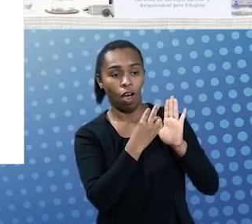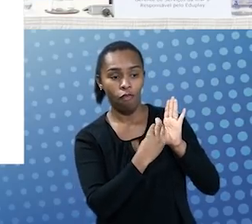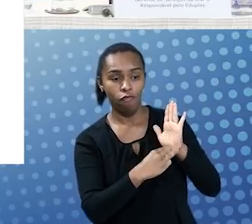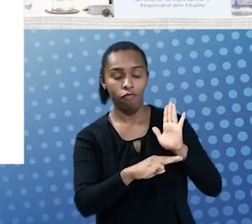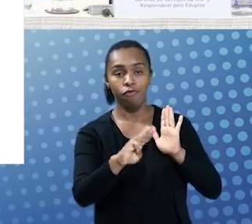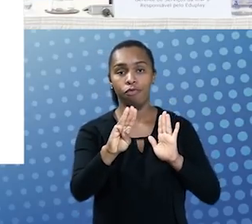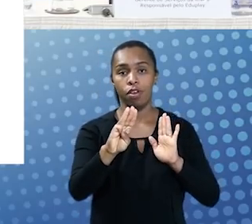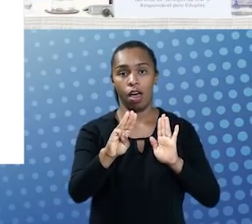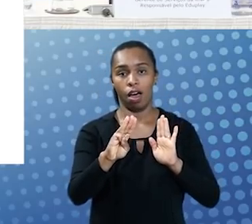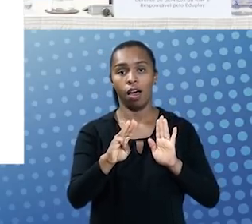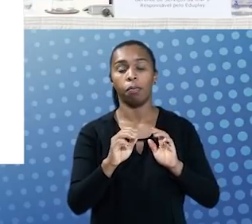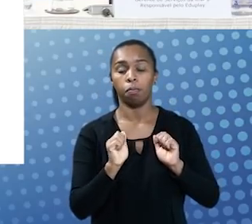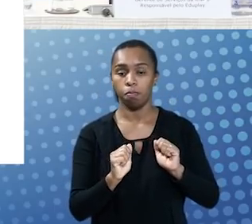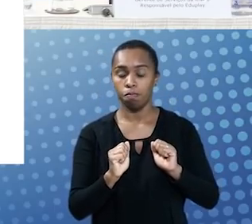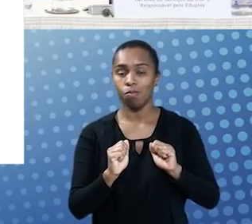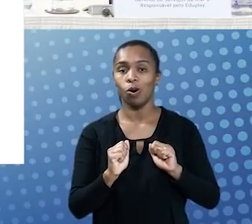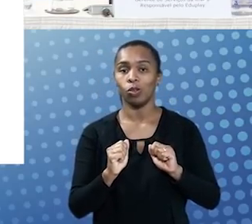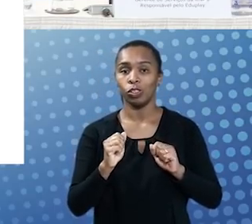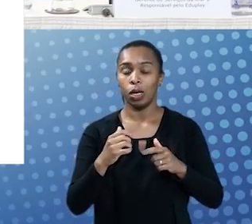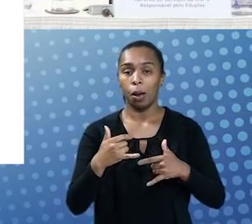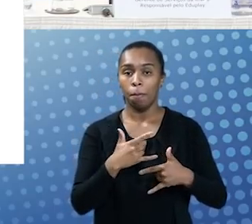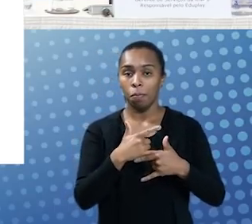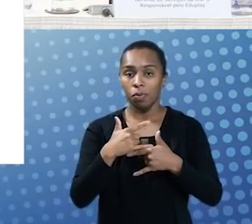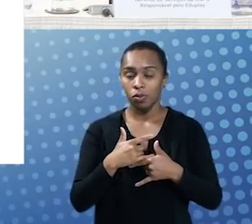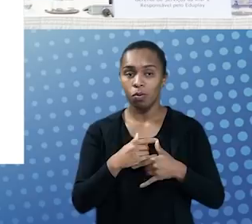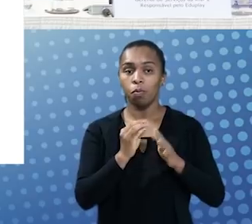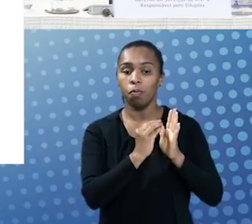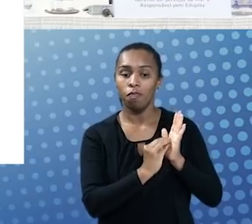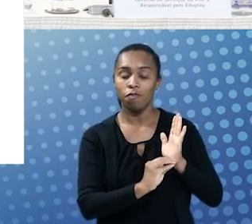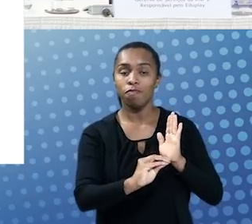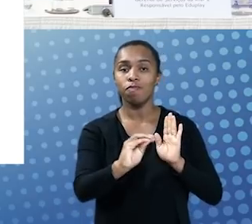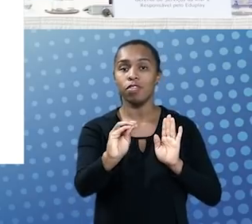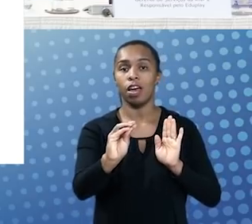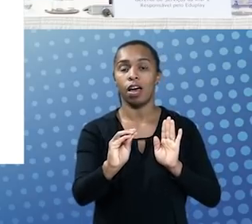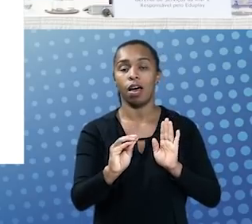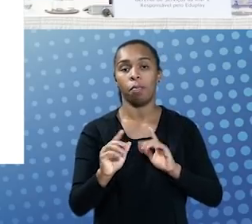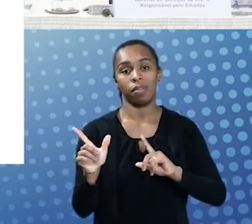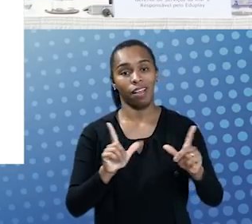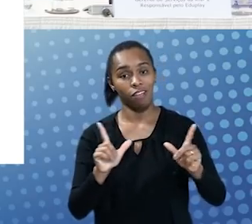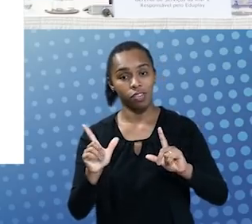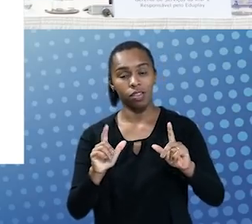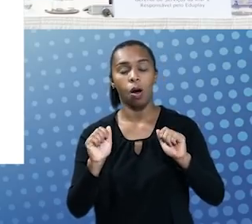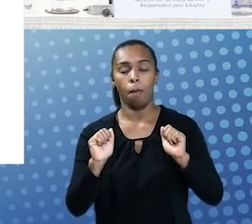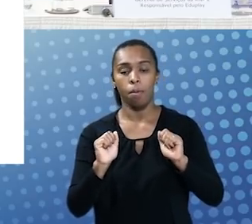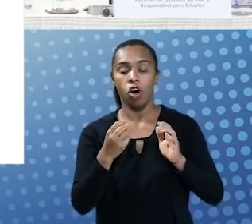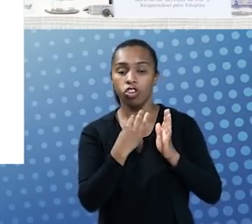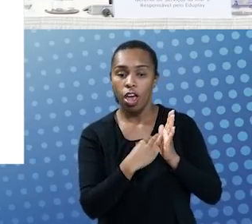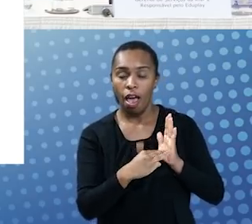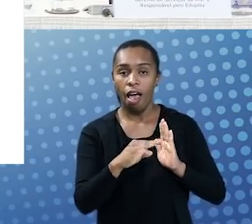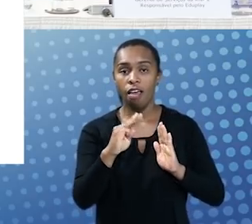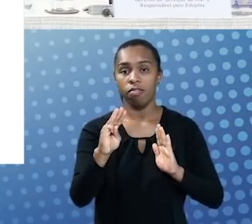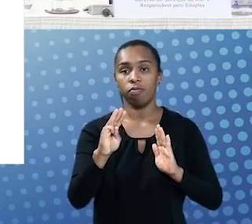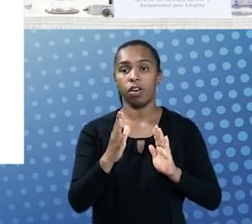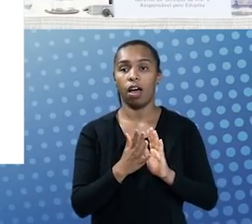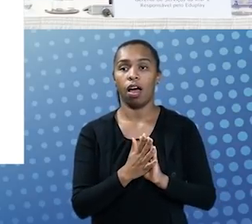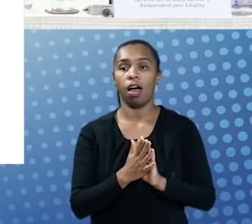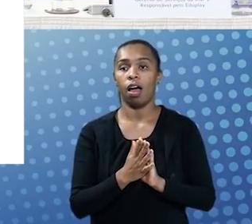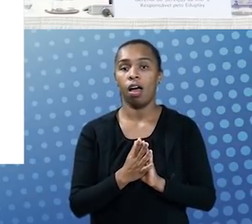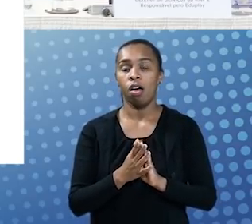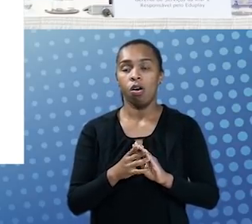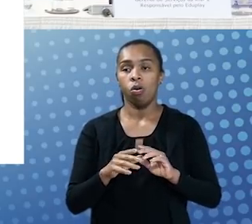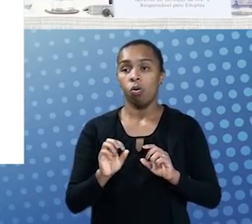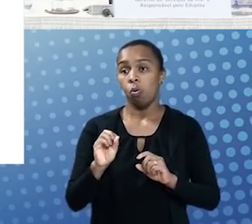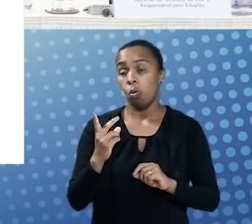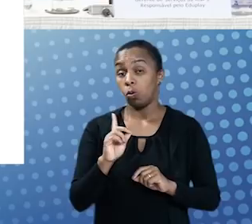computador, você pode transmitir isso para a sua Smart TV, você pode transmitir isso para o Chromecast, que isso pode ser